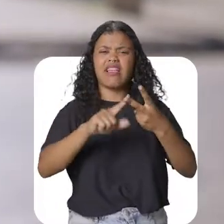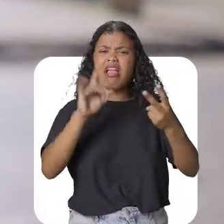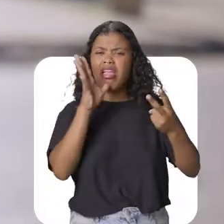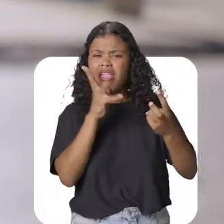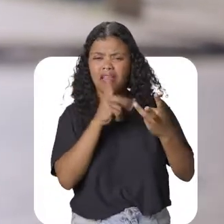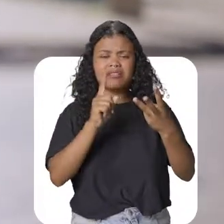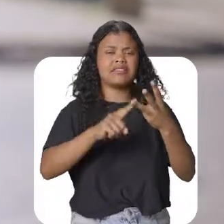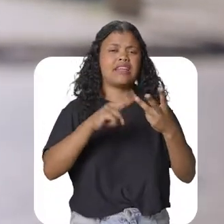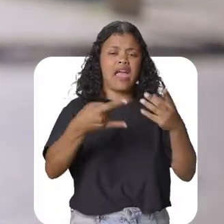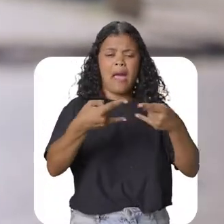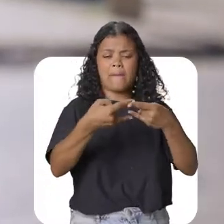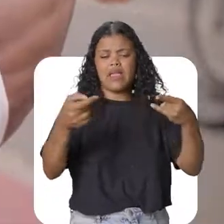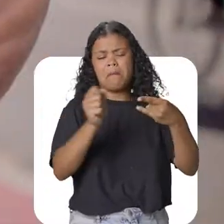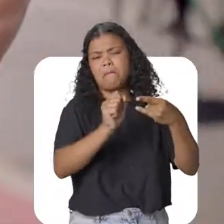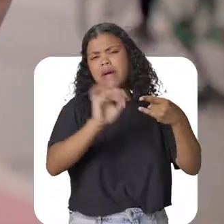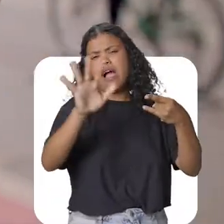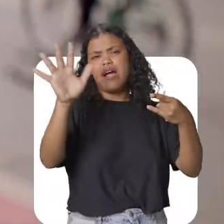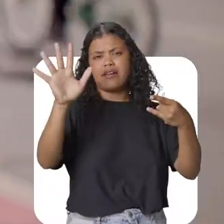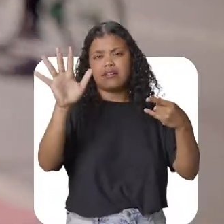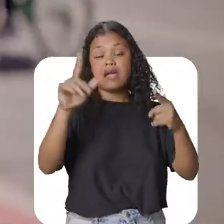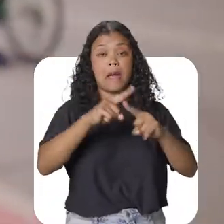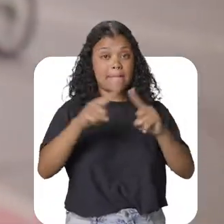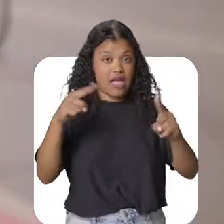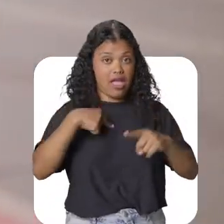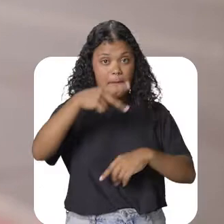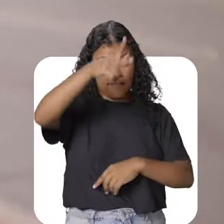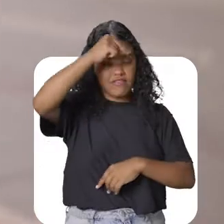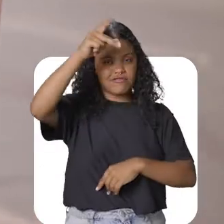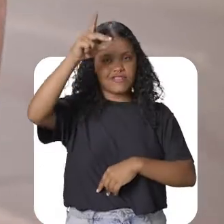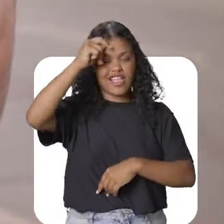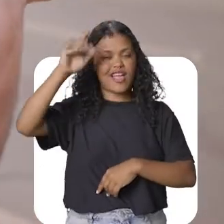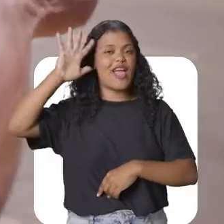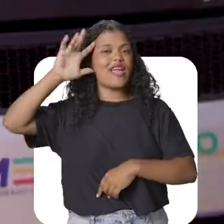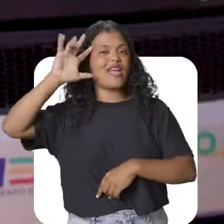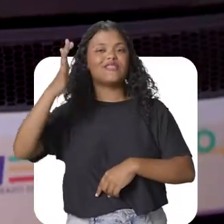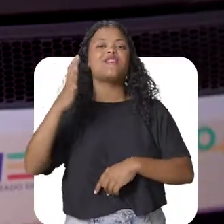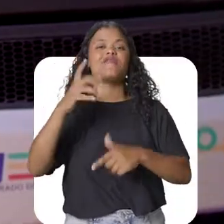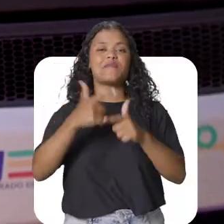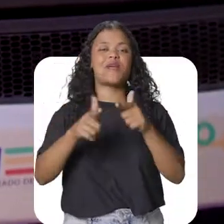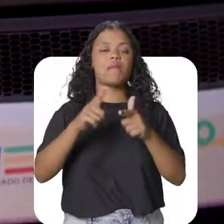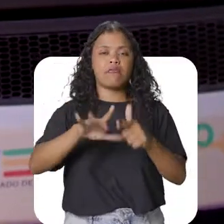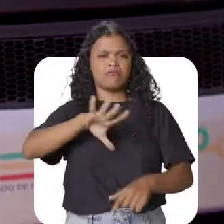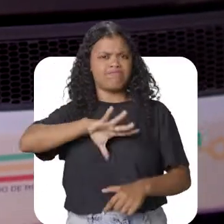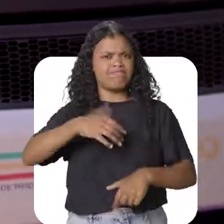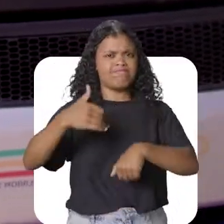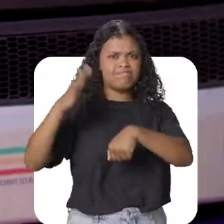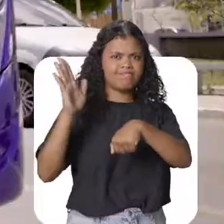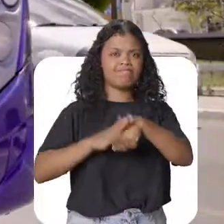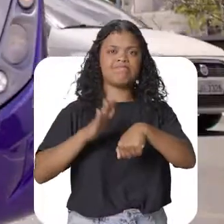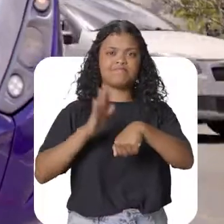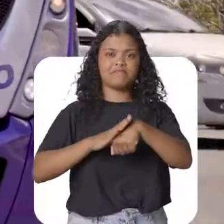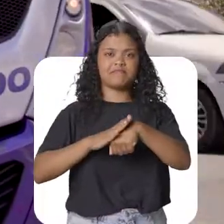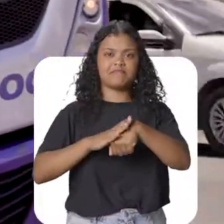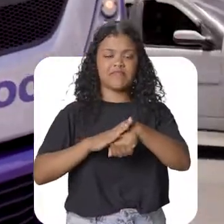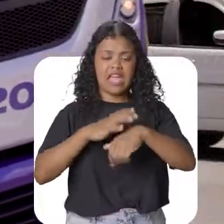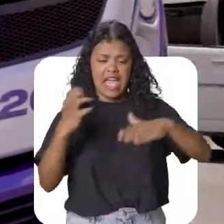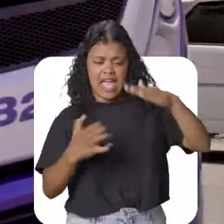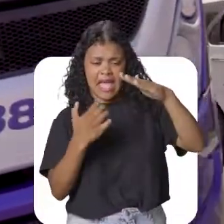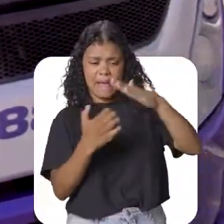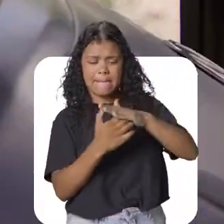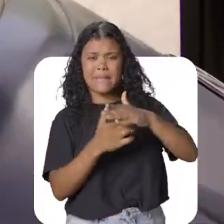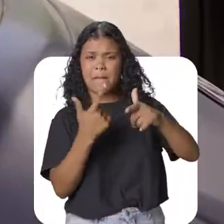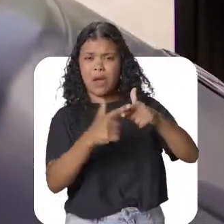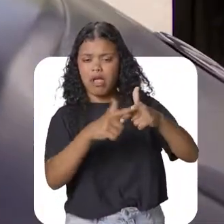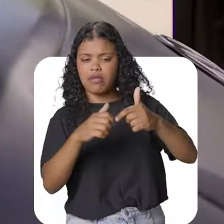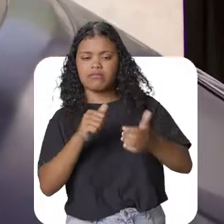atrasados e a passagem cara. Mas quando fui prefeito, resolvi o problema com coragem e atitude. Tirei a antiga empresa